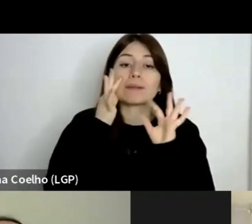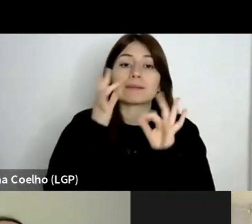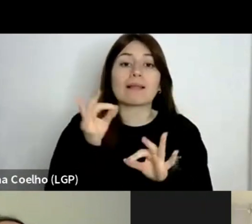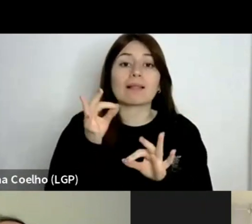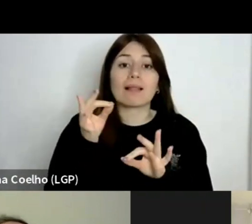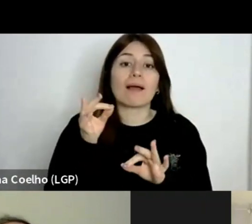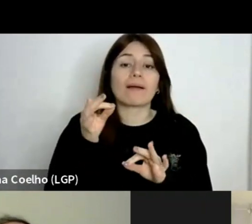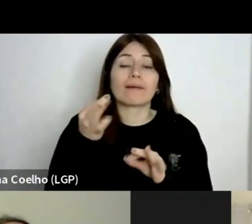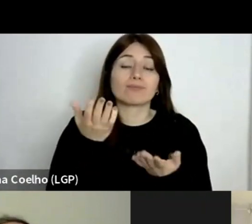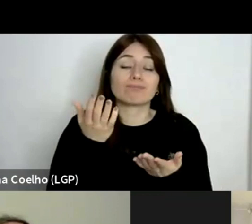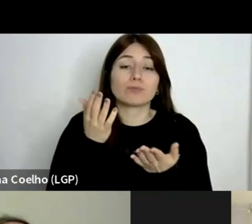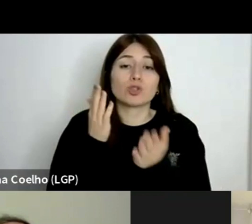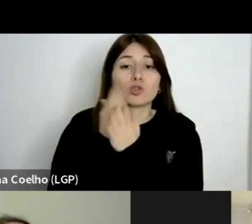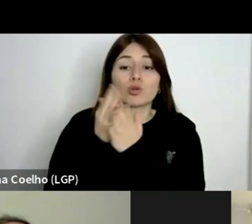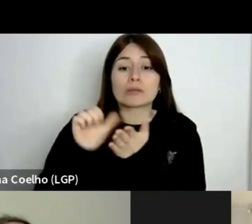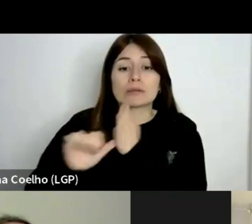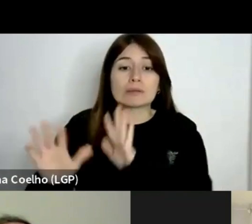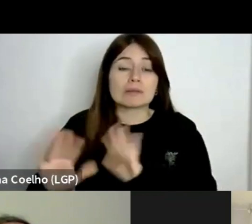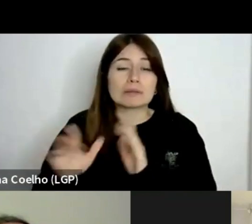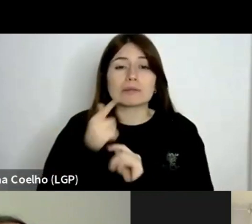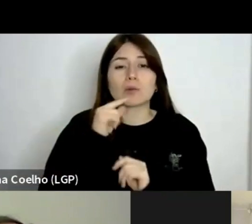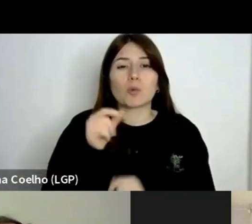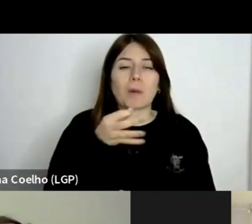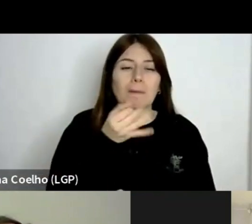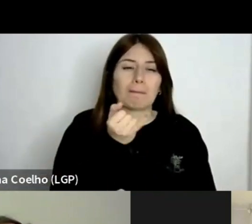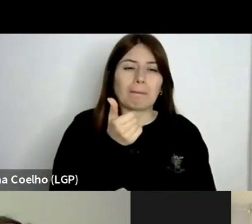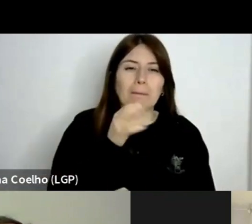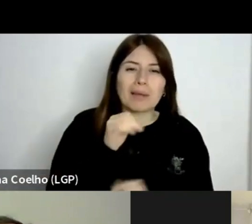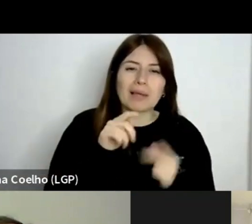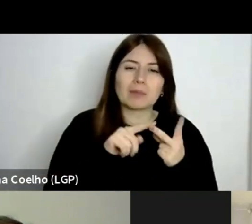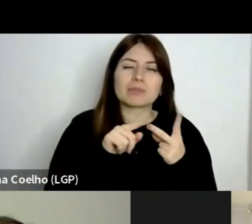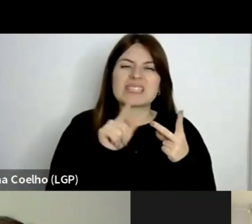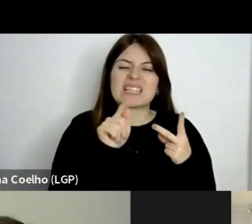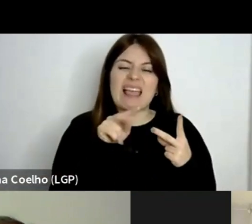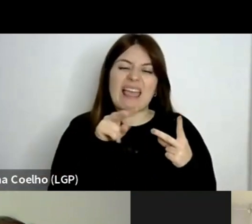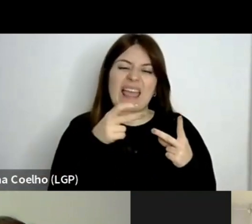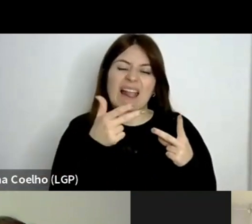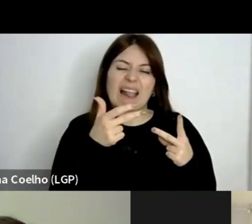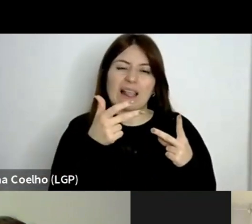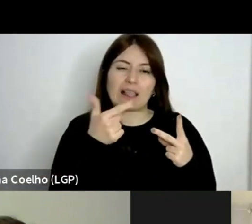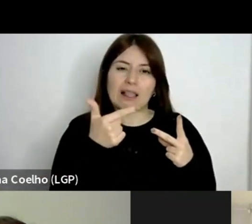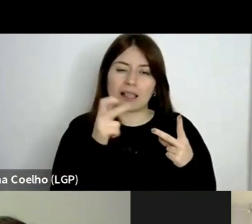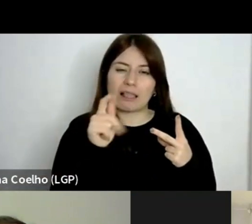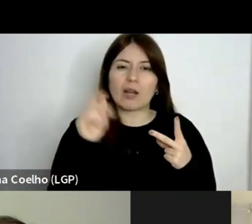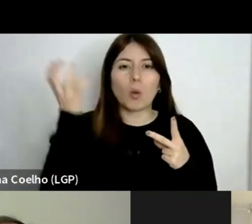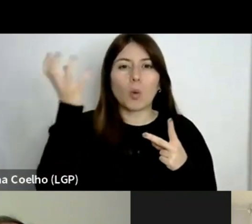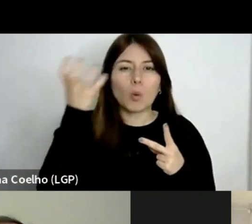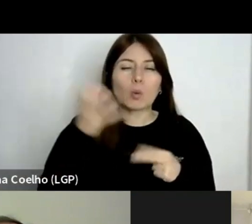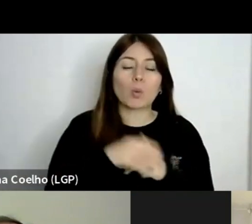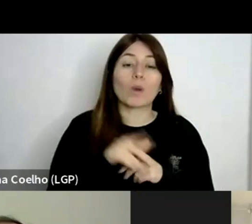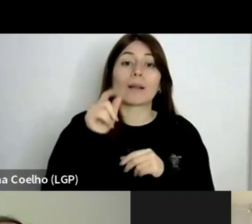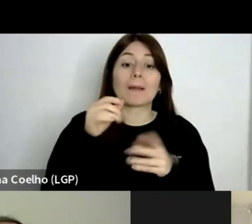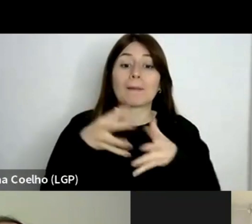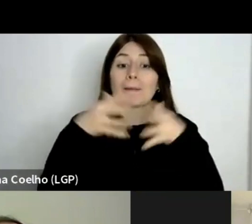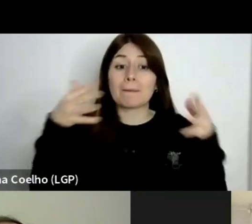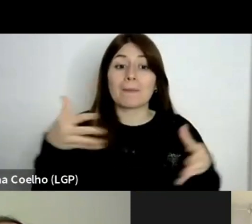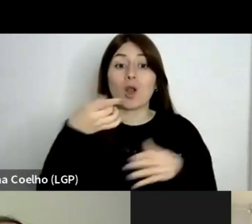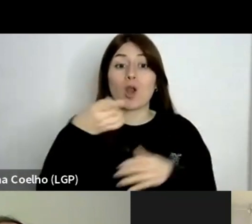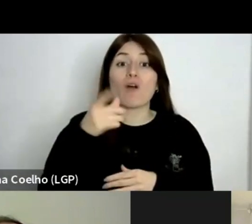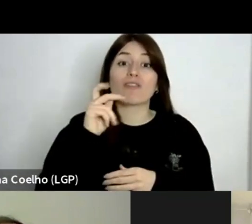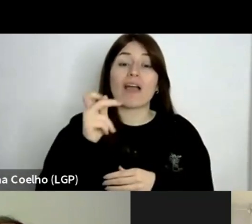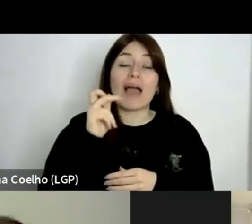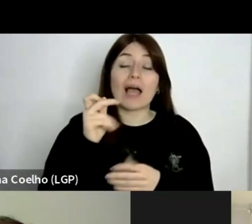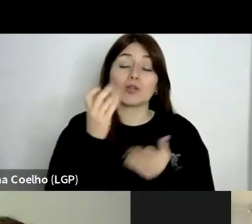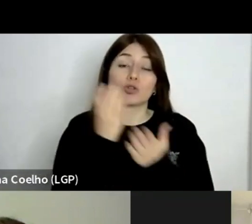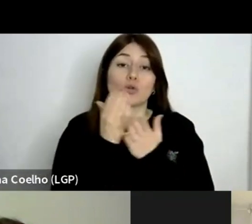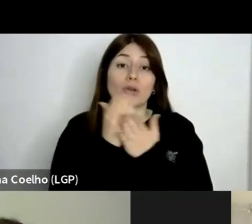o PIPS, por exemplo, o Entre Culturas, a ampliação de nove anos de escolaridade para o ensino